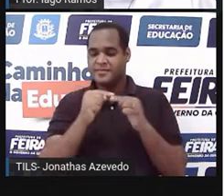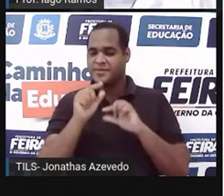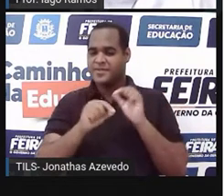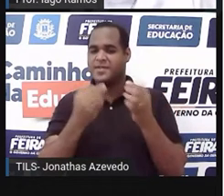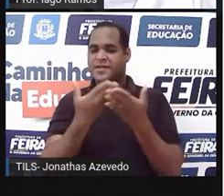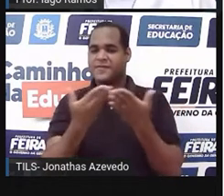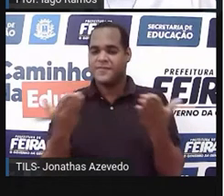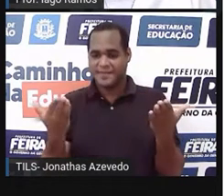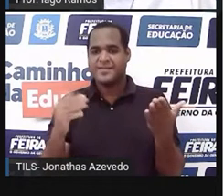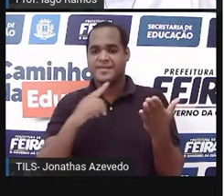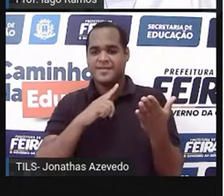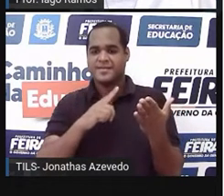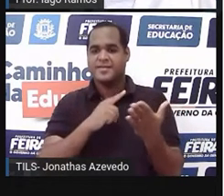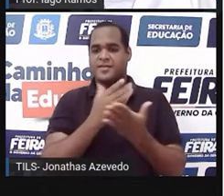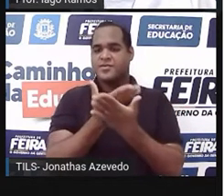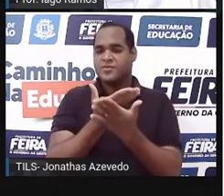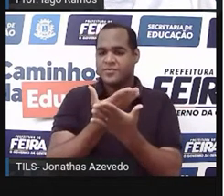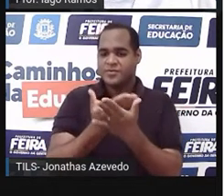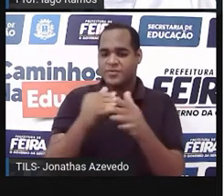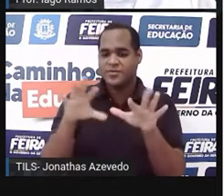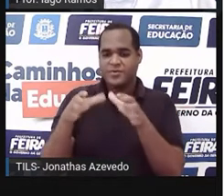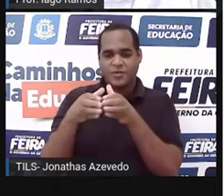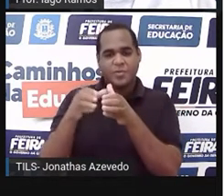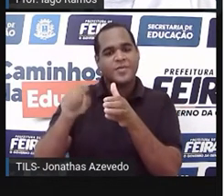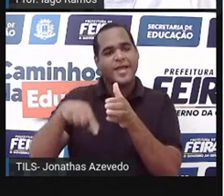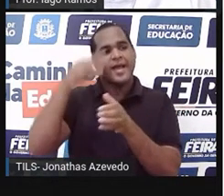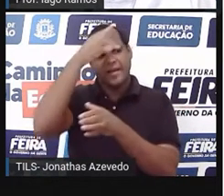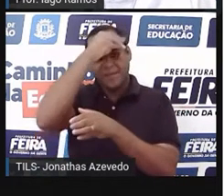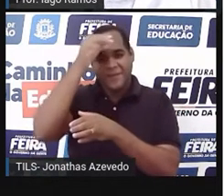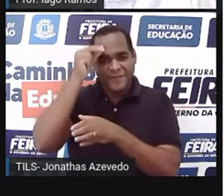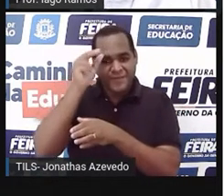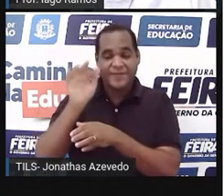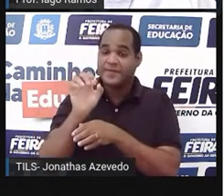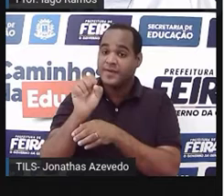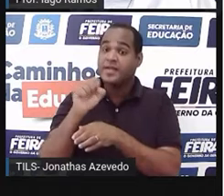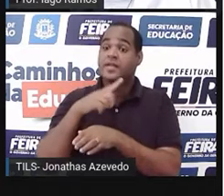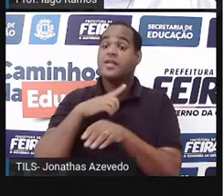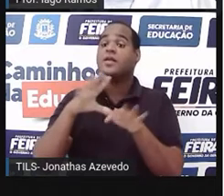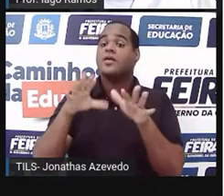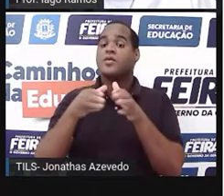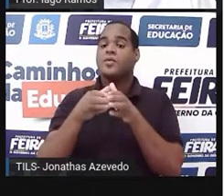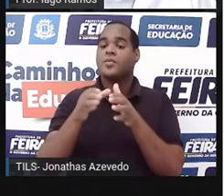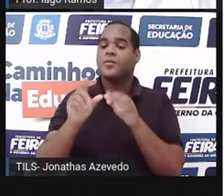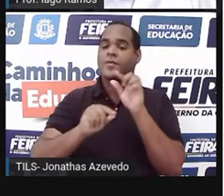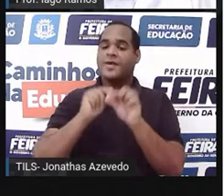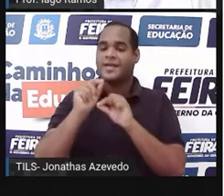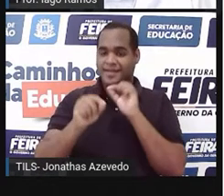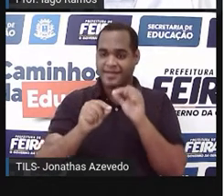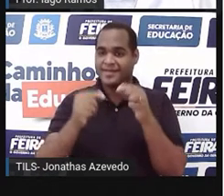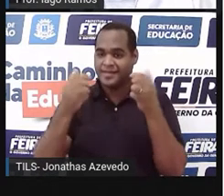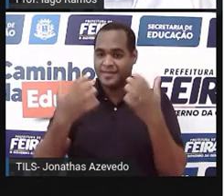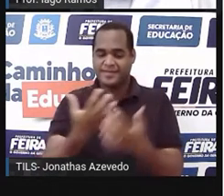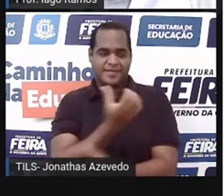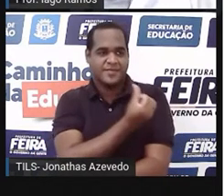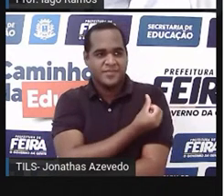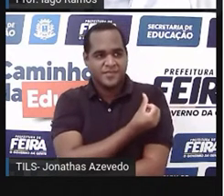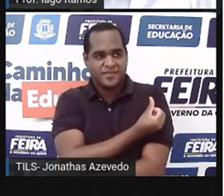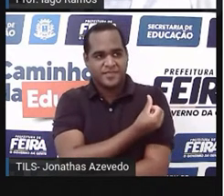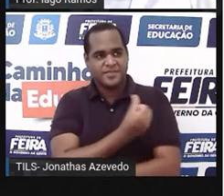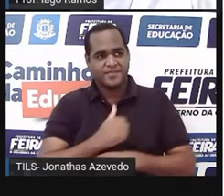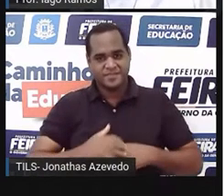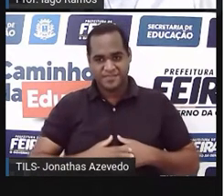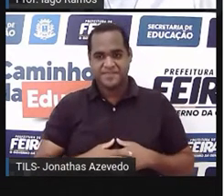você que é estudante da nossa rede municipal de ensino das turminhas de sexto ano, tá bom?